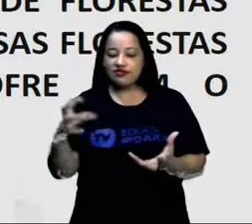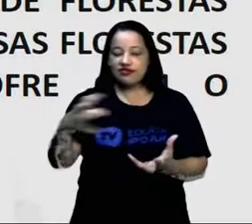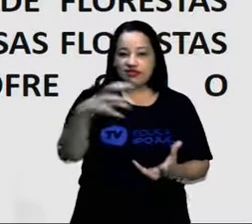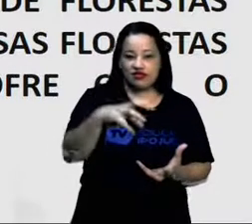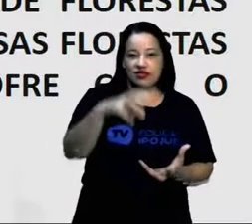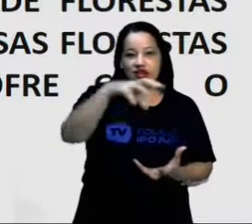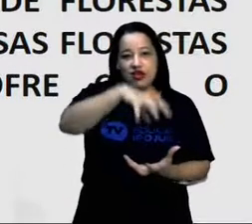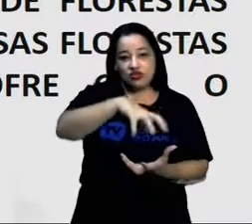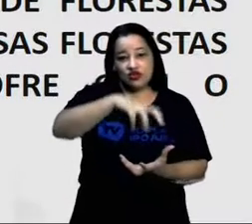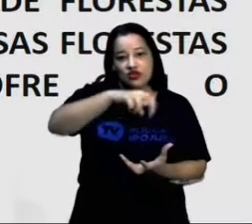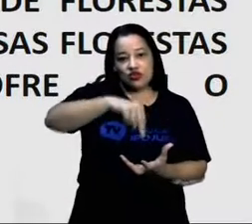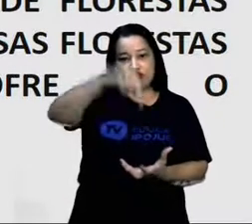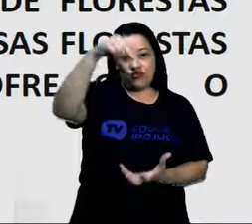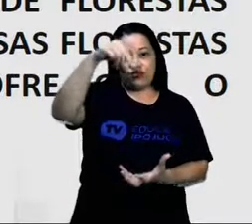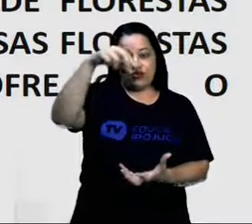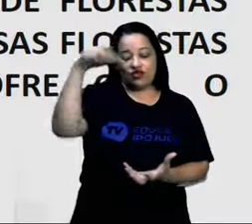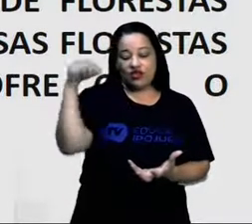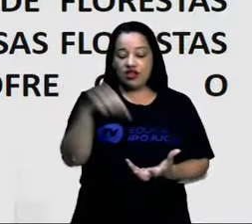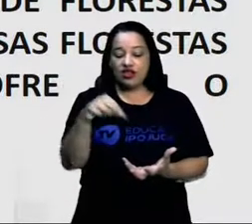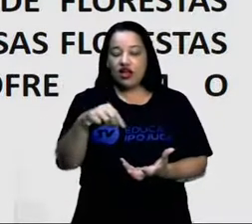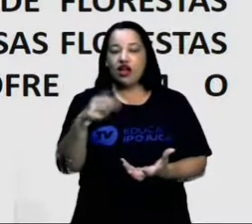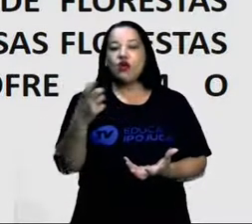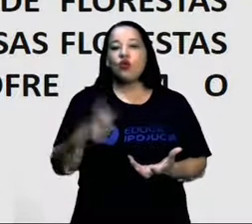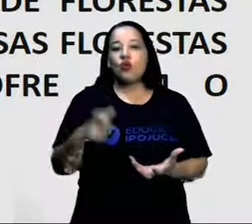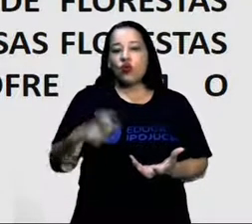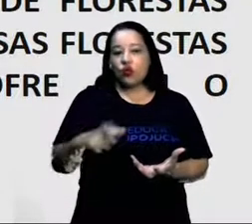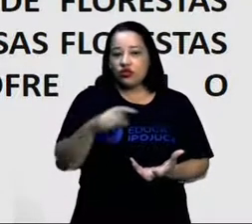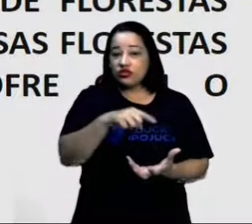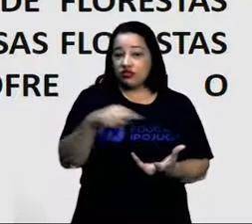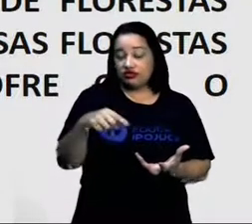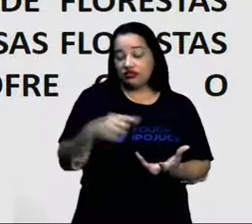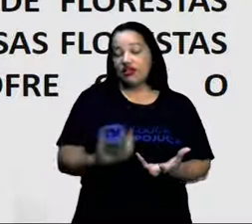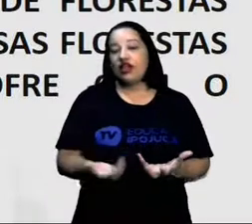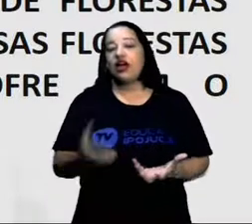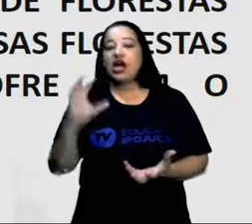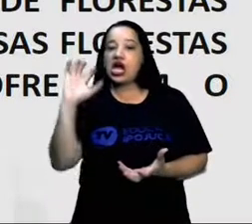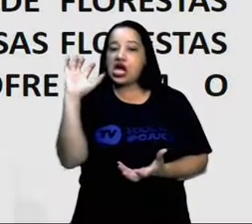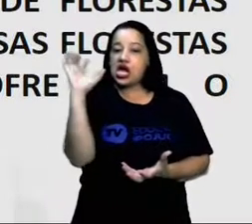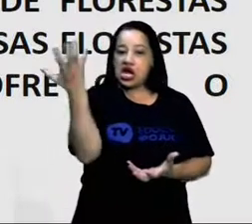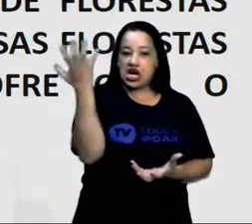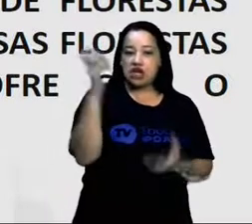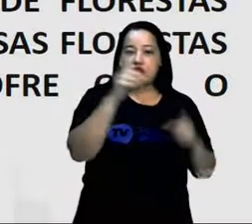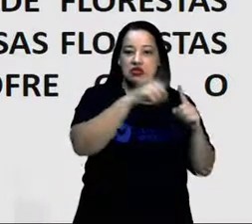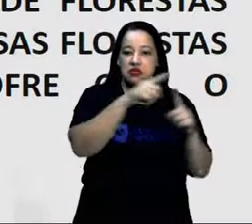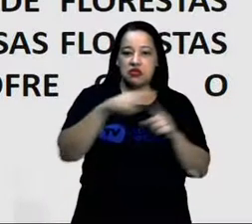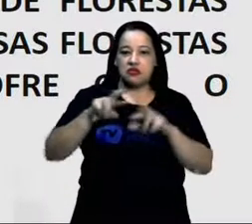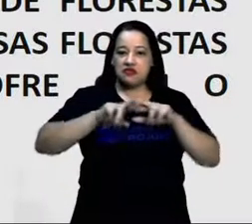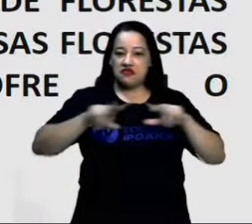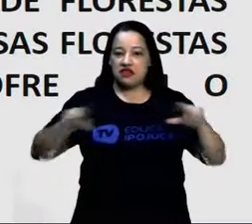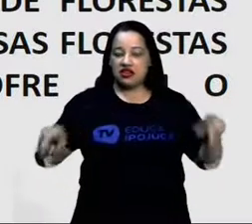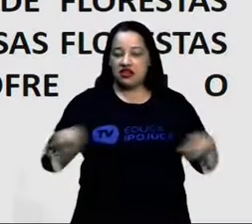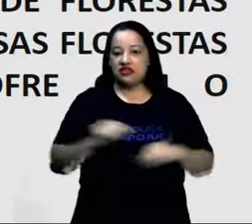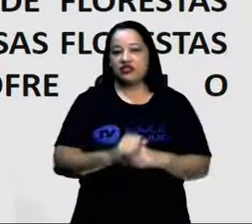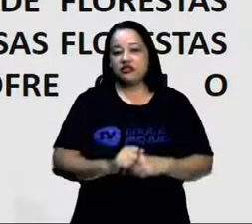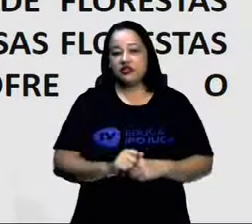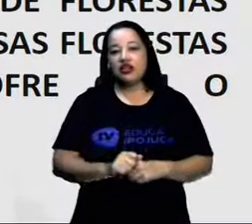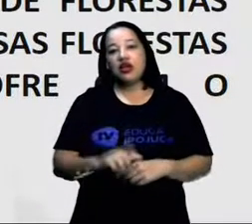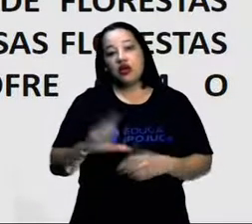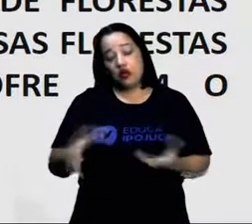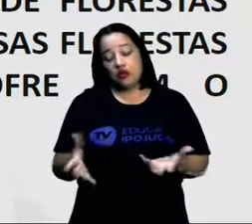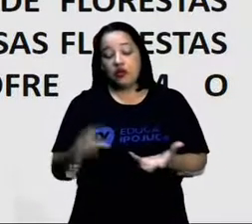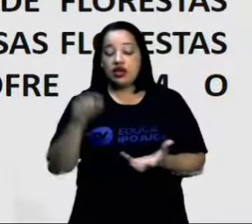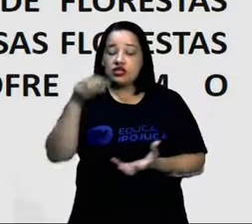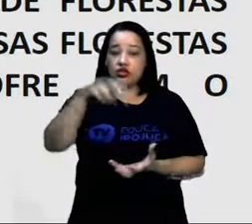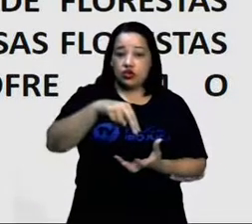quase totalmente na zona temperada, com exceção do extremo norte, que está localizado